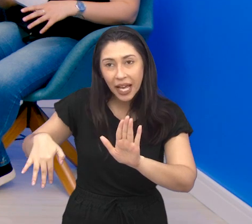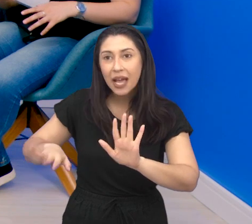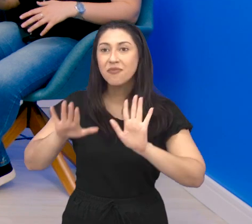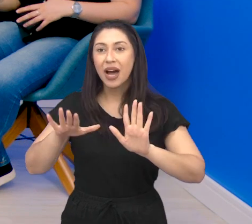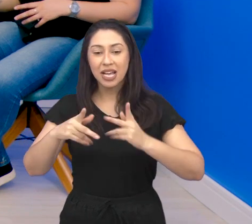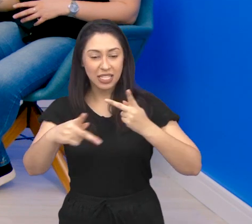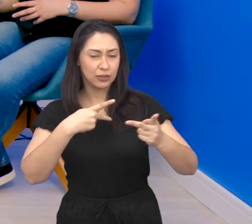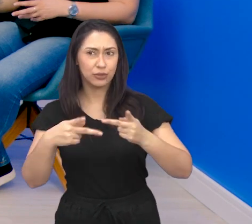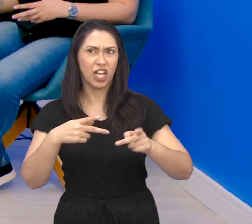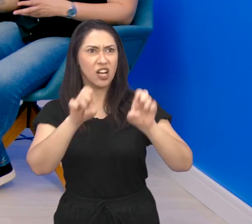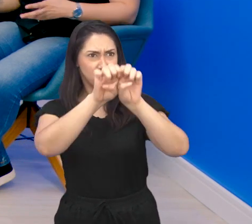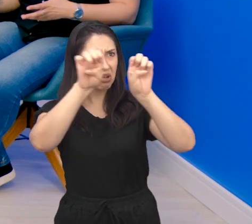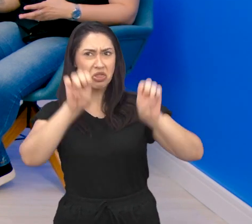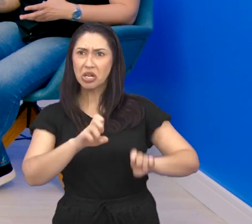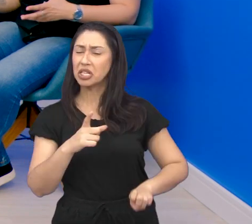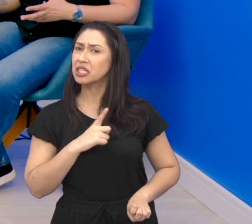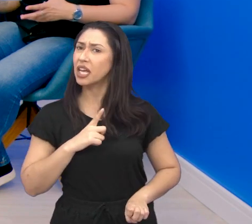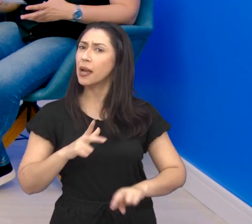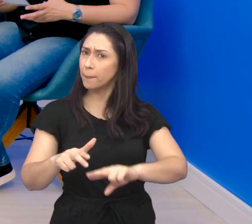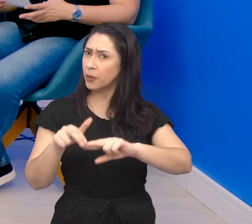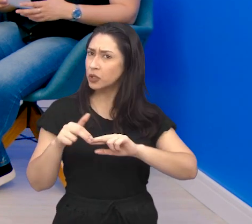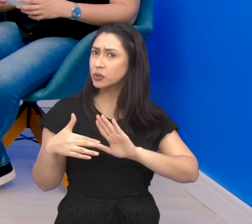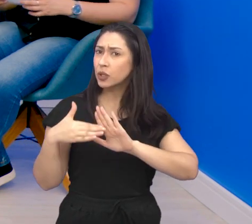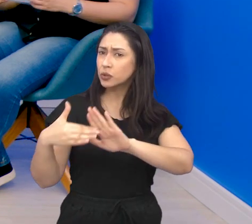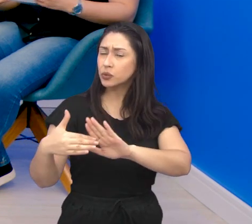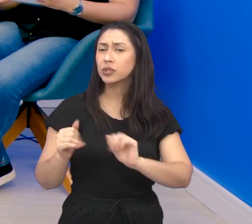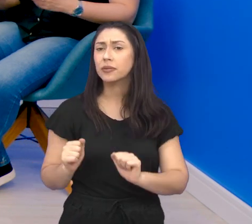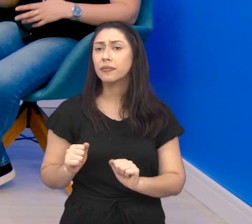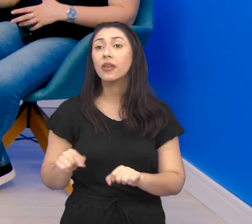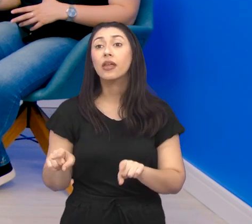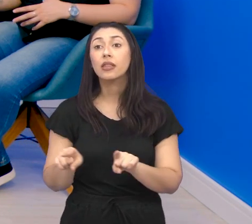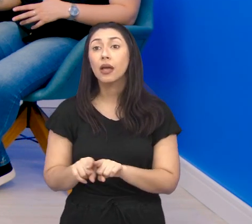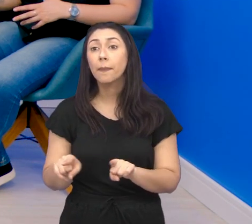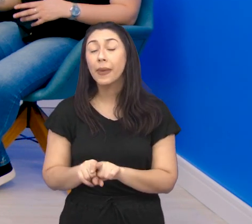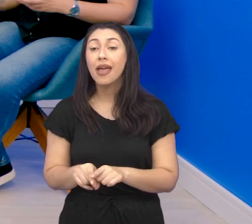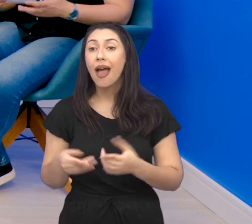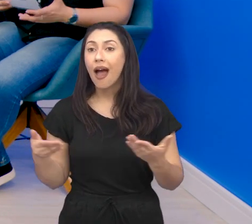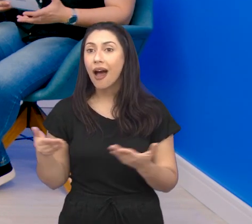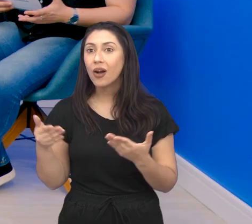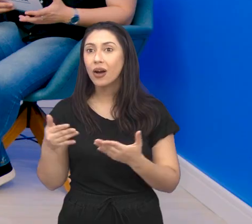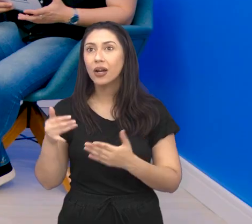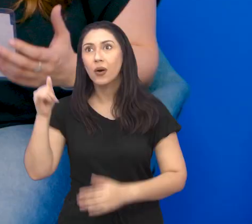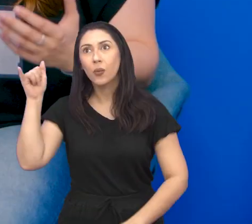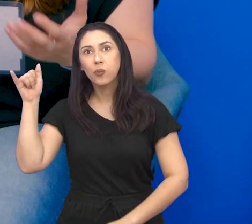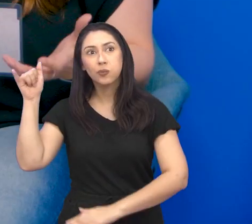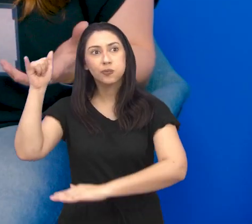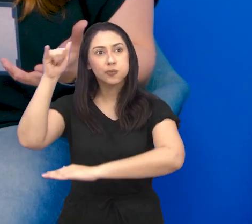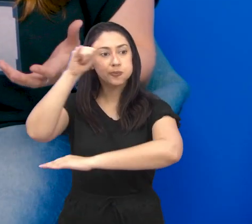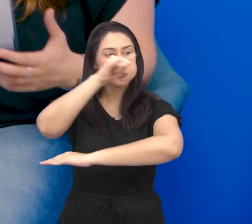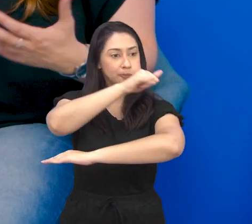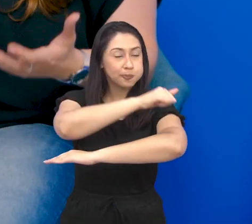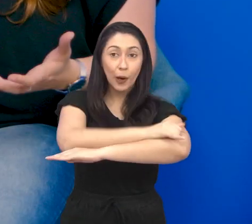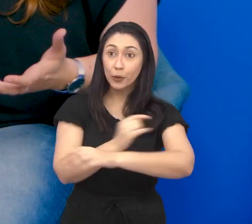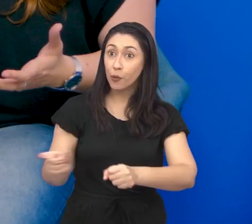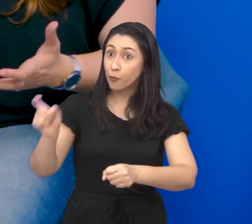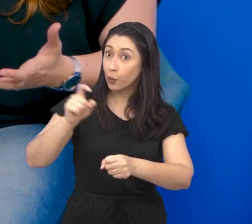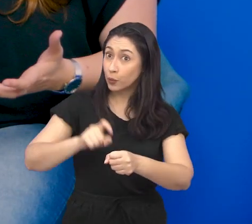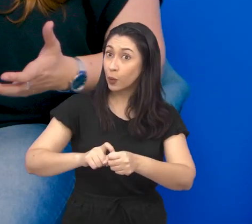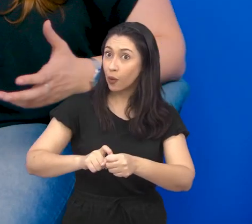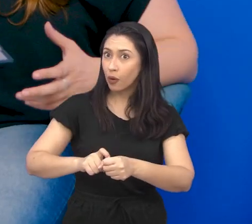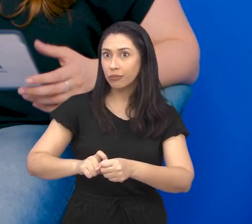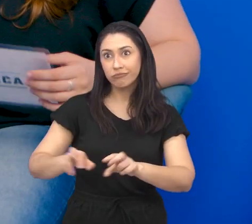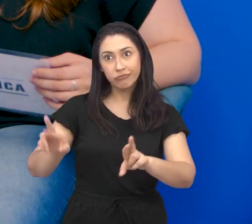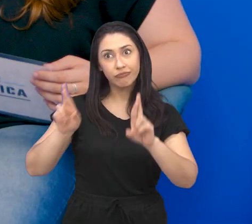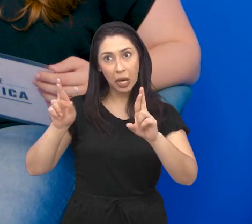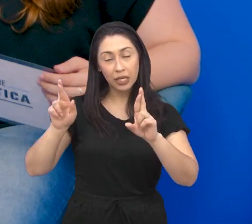encontra aqui em São José, então essa localização facilita muito, né? E com o retorno da operação do aeroporto, por exemplo, com voos comerciais, a tendência é que isso